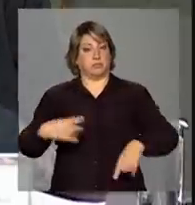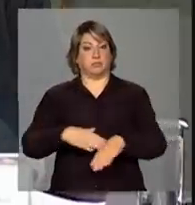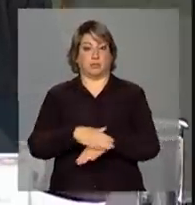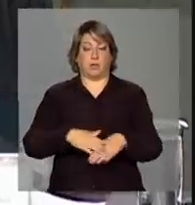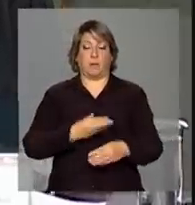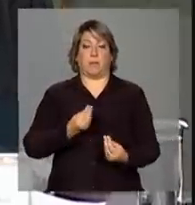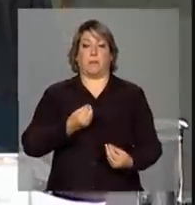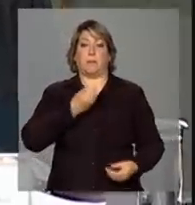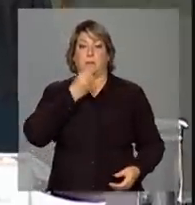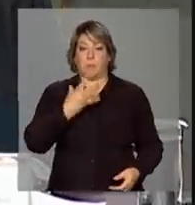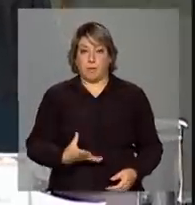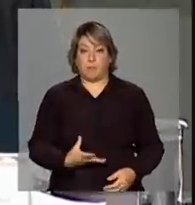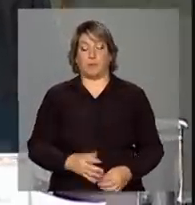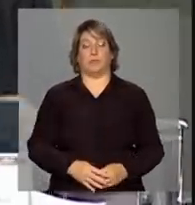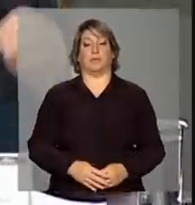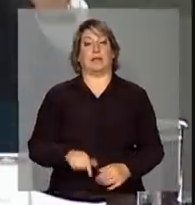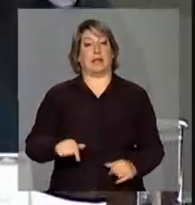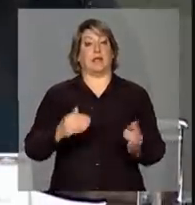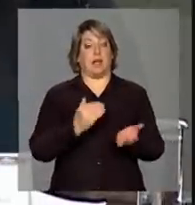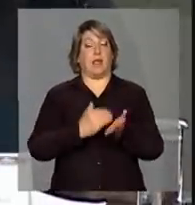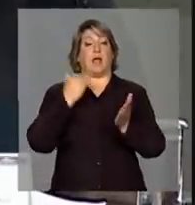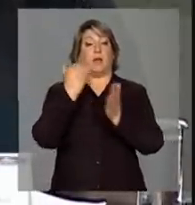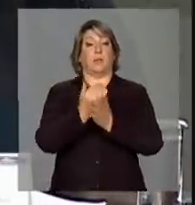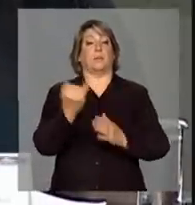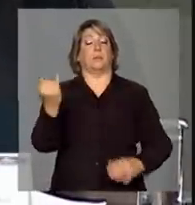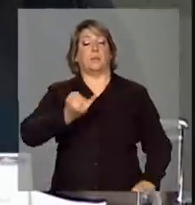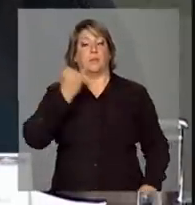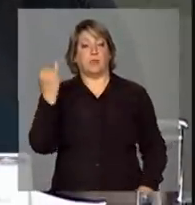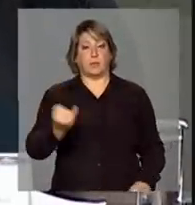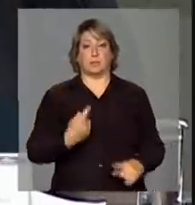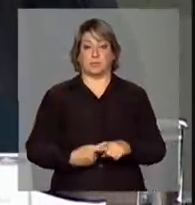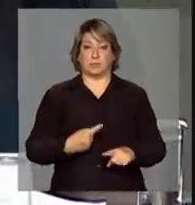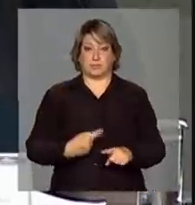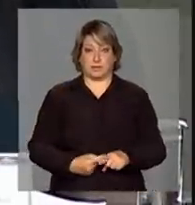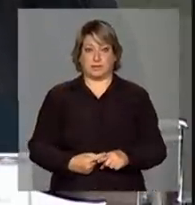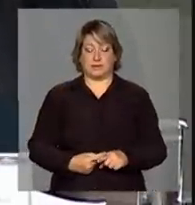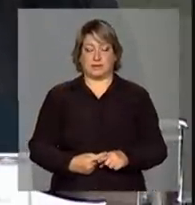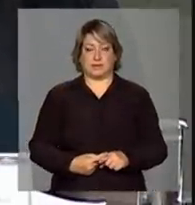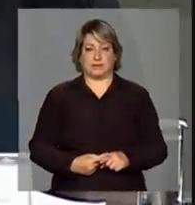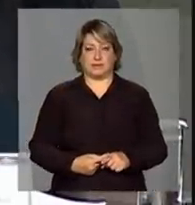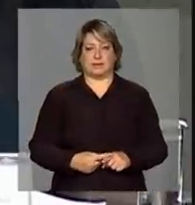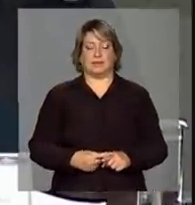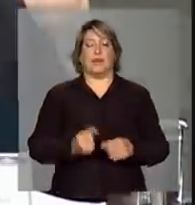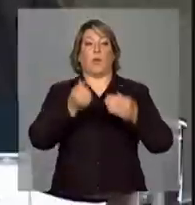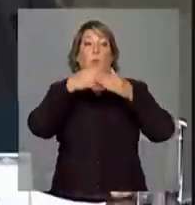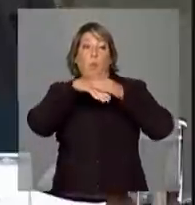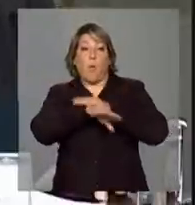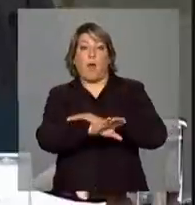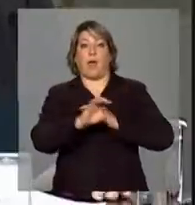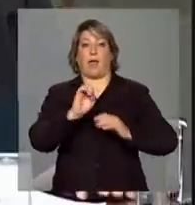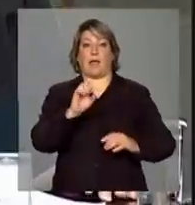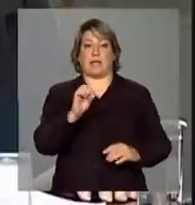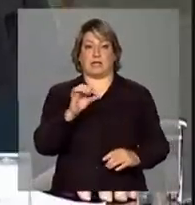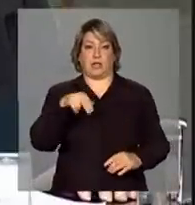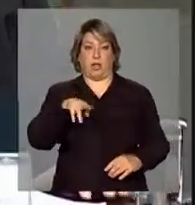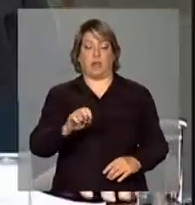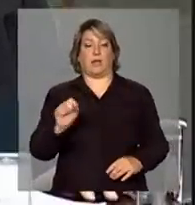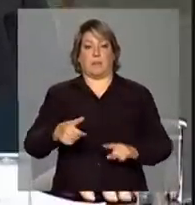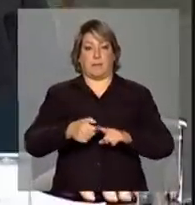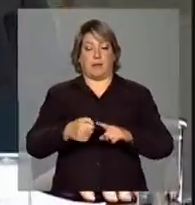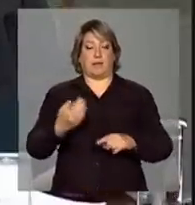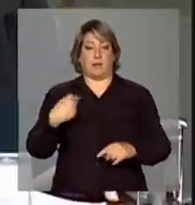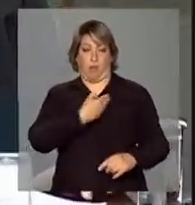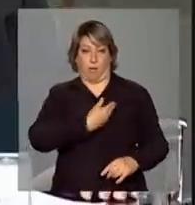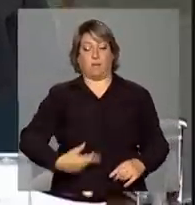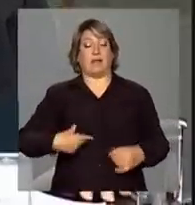forte. E esse aumento é importante até porque os estoques de milho do governo estão bastante baixos. Então,